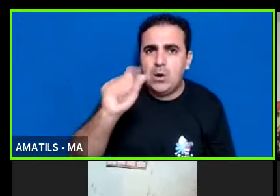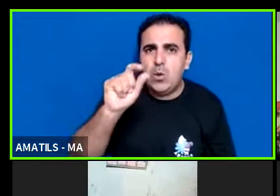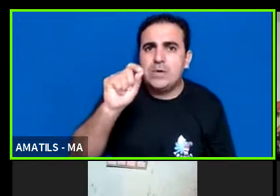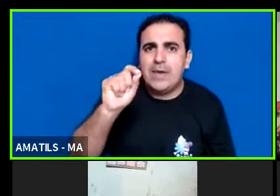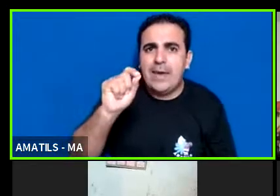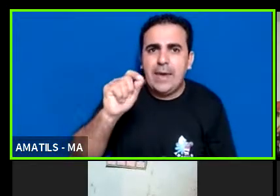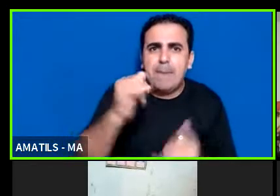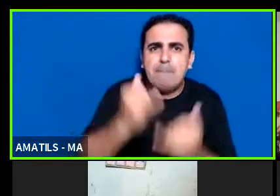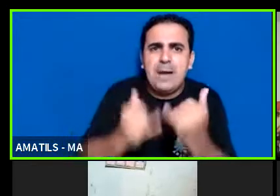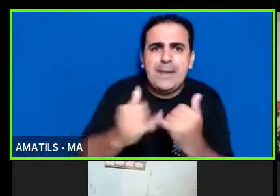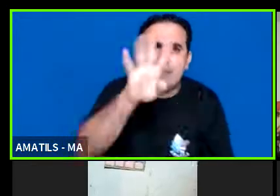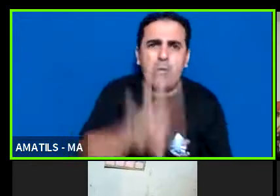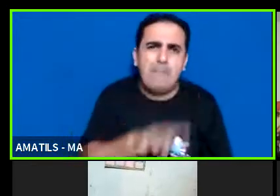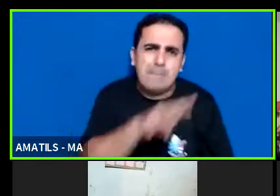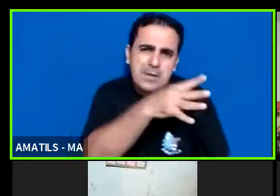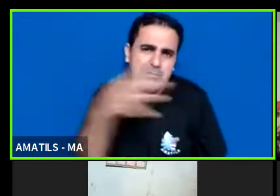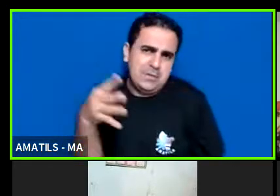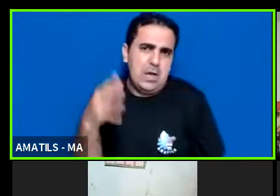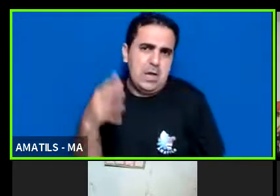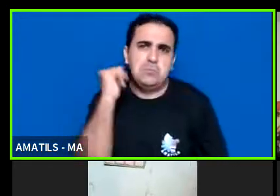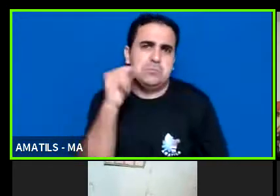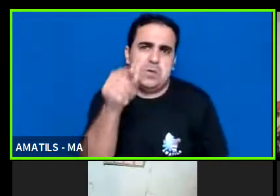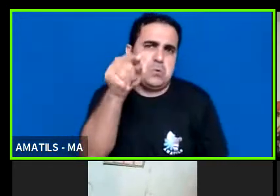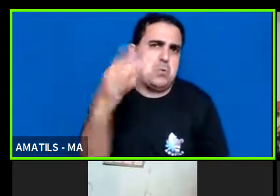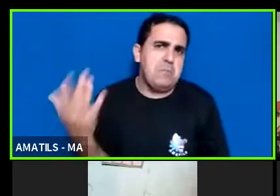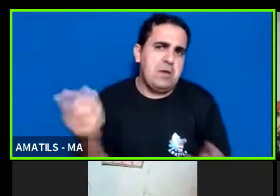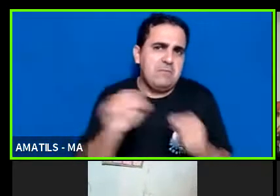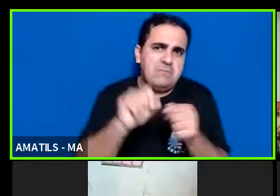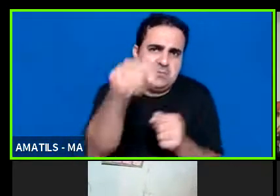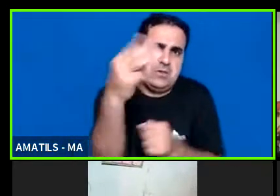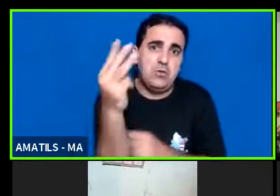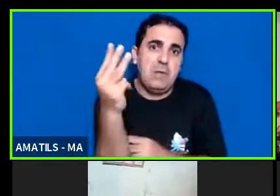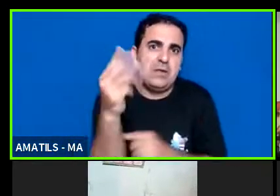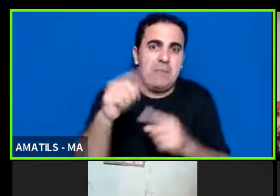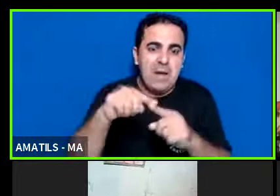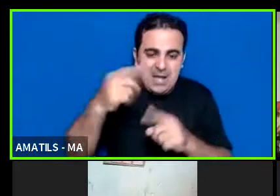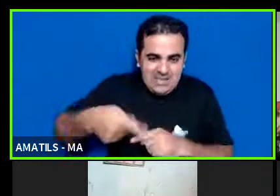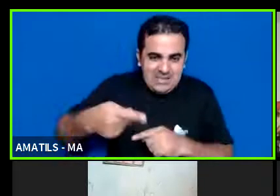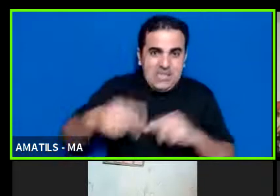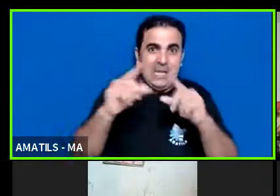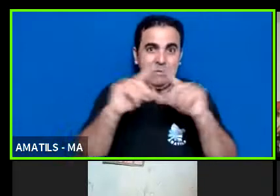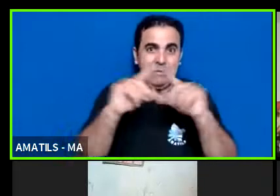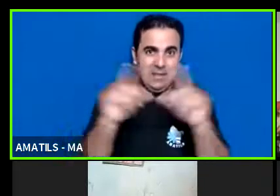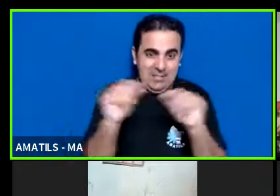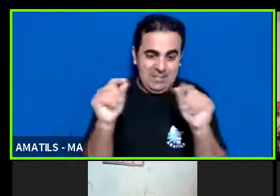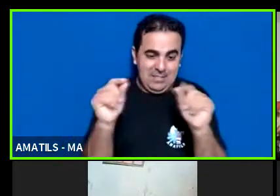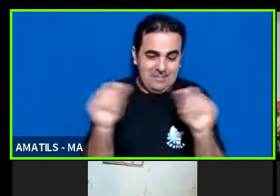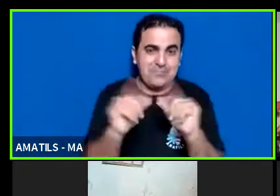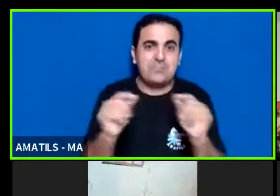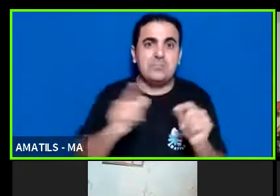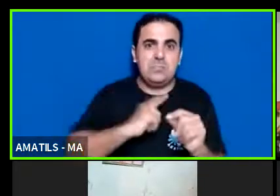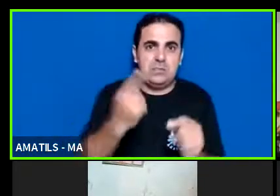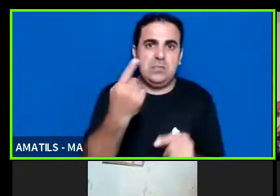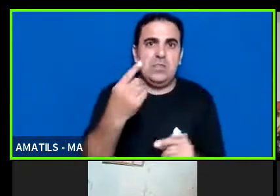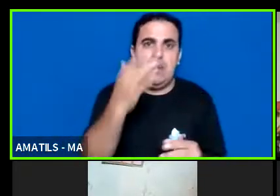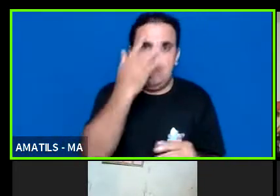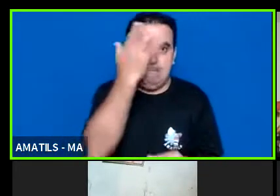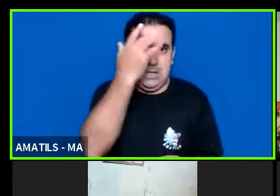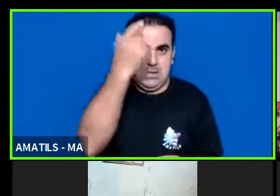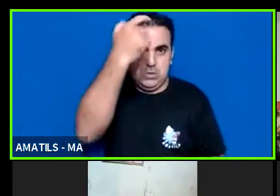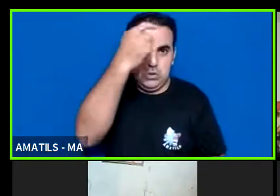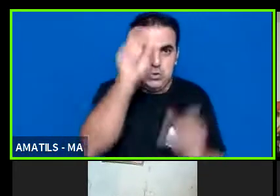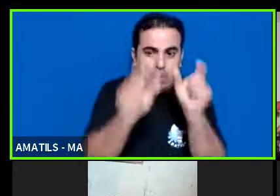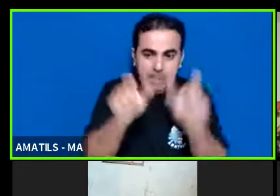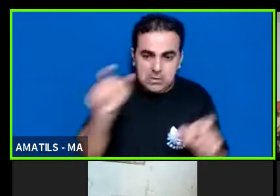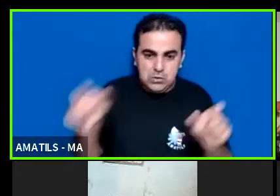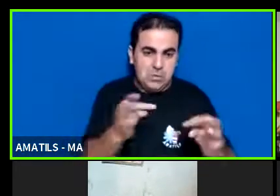eu não sei como é feita aí com vocês mas aqui no Distrito Federal são técnicos ligados à área